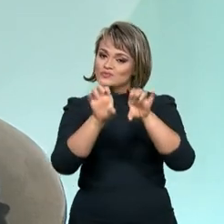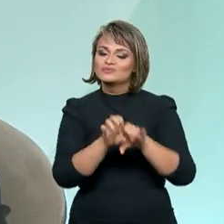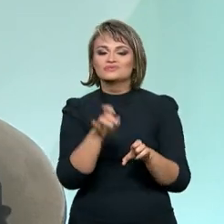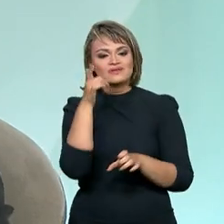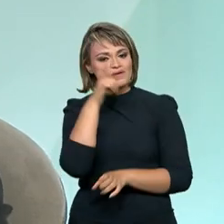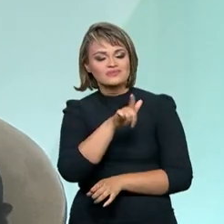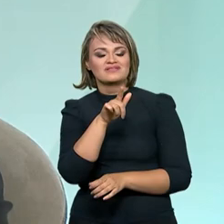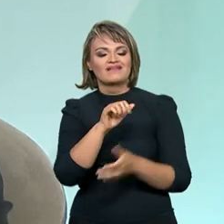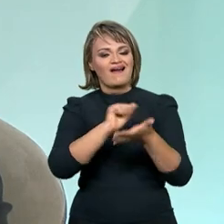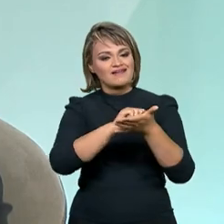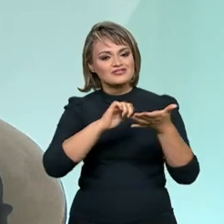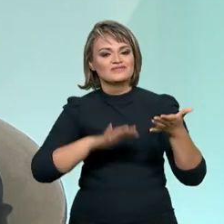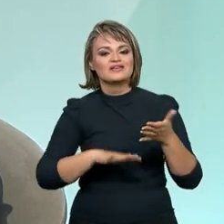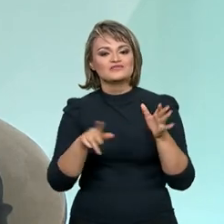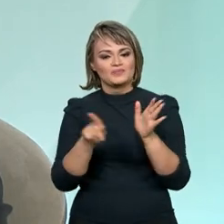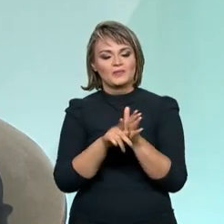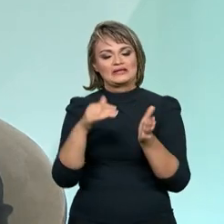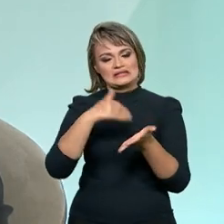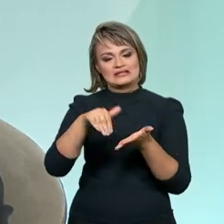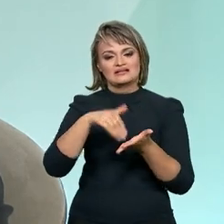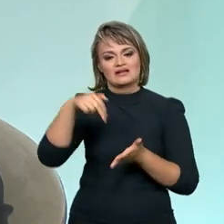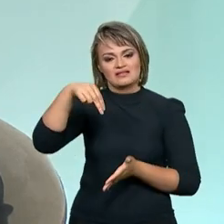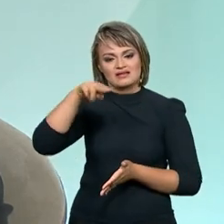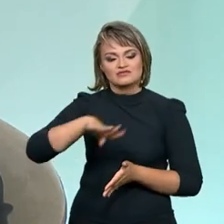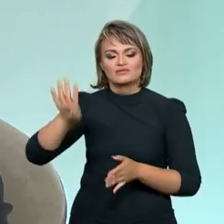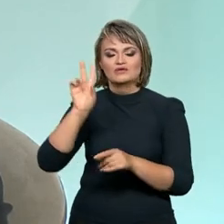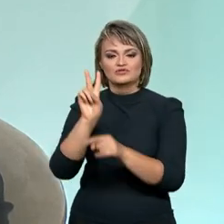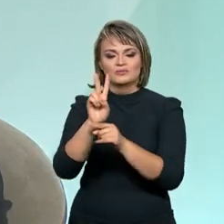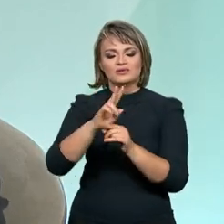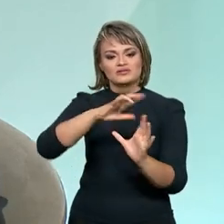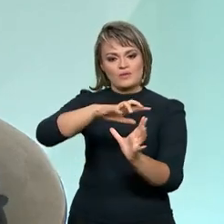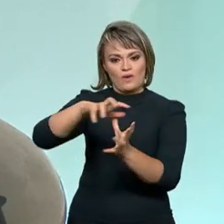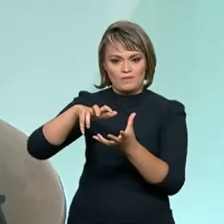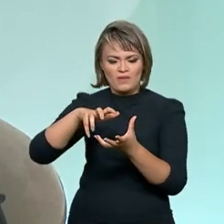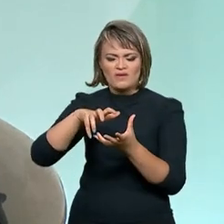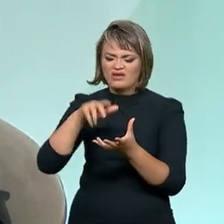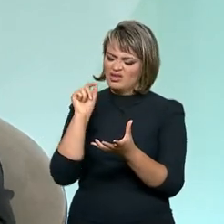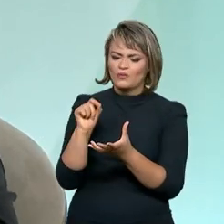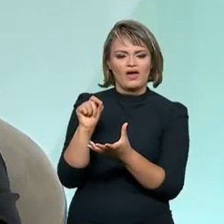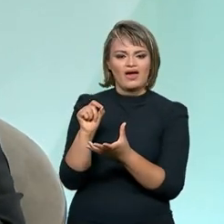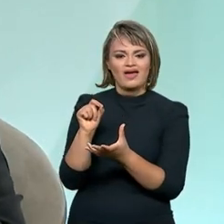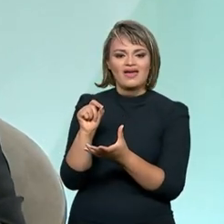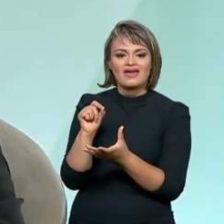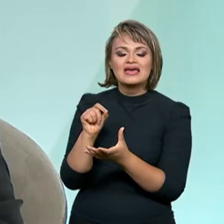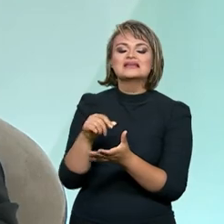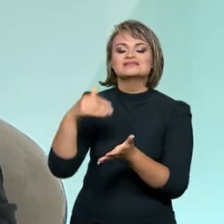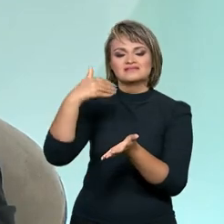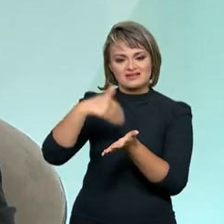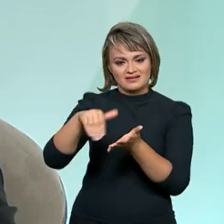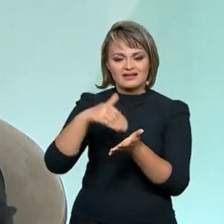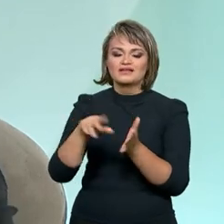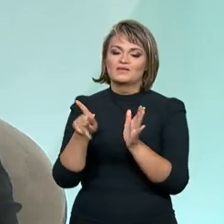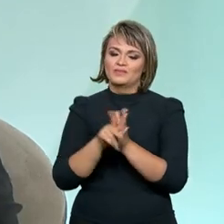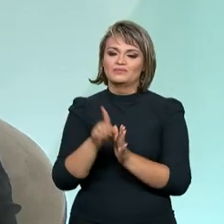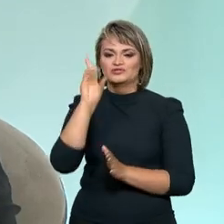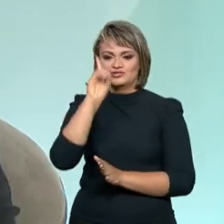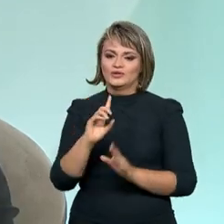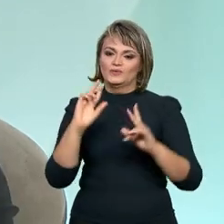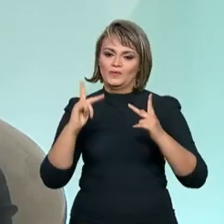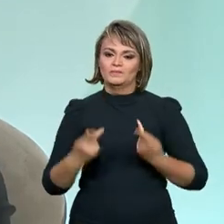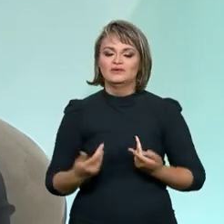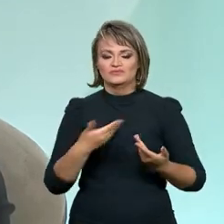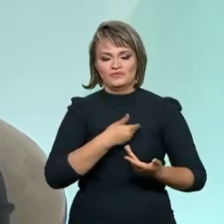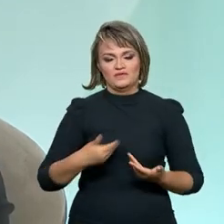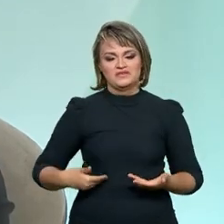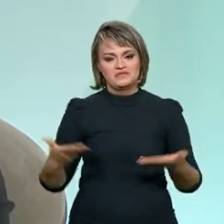hoje as atividades da Secretaria Nacional de Proteção Global, que nada mais é do que a Secretaria de Direitos Humanos, hoje, no